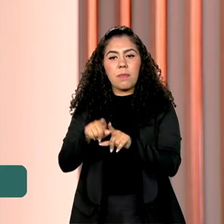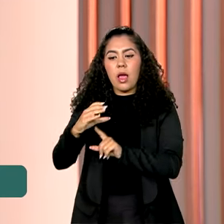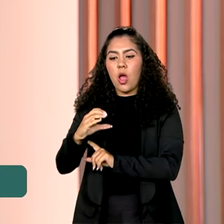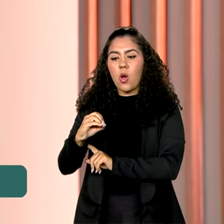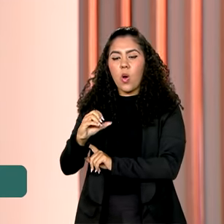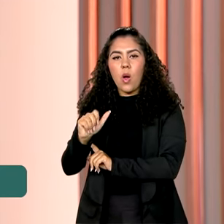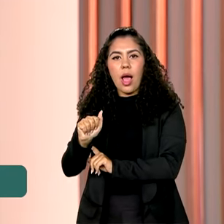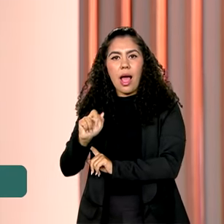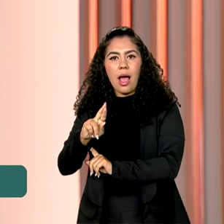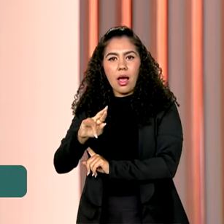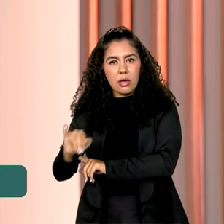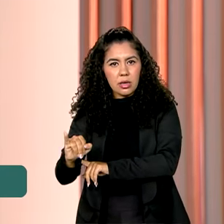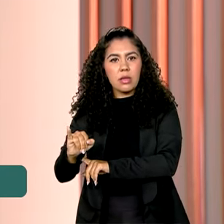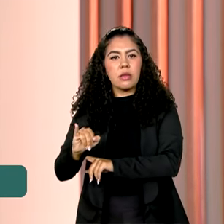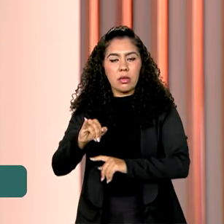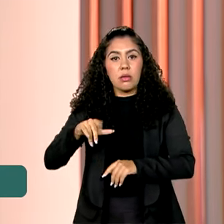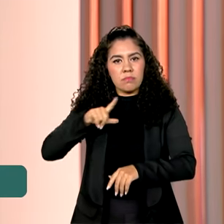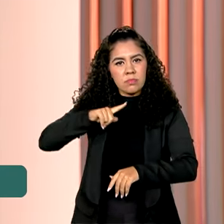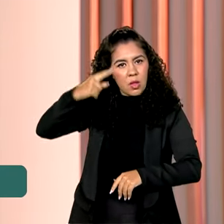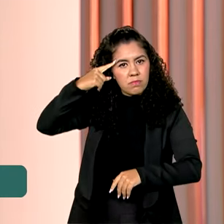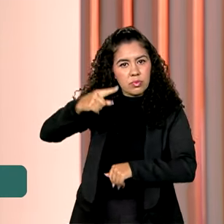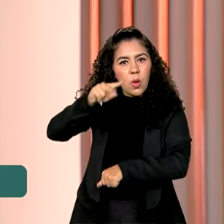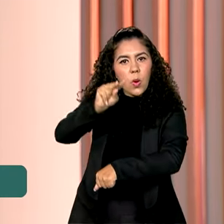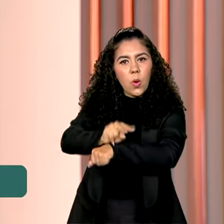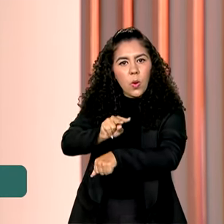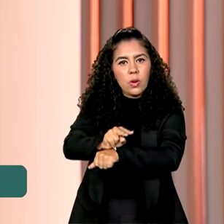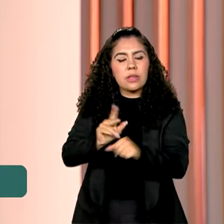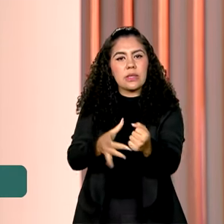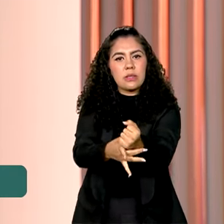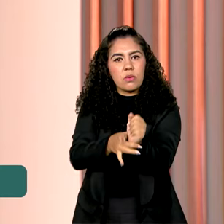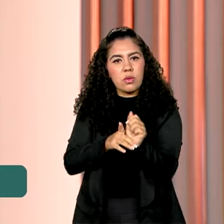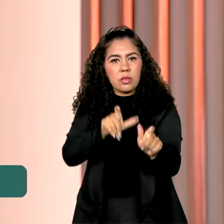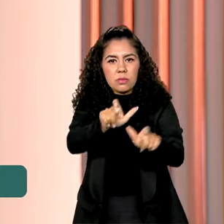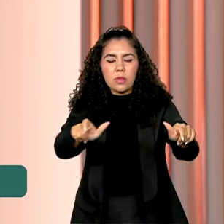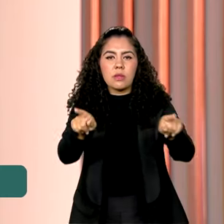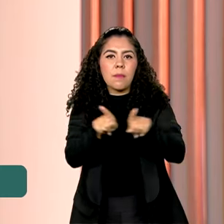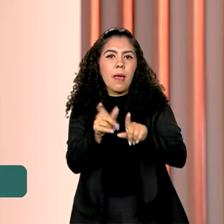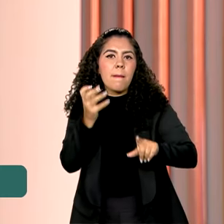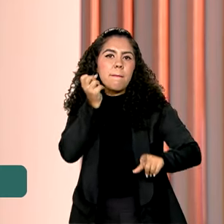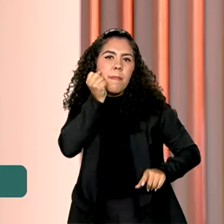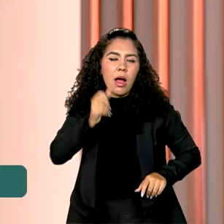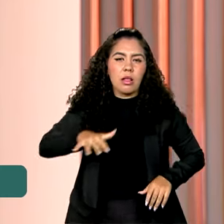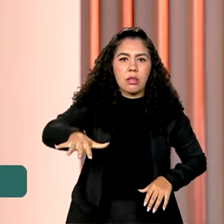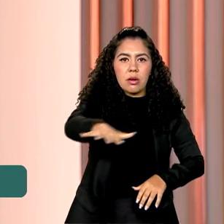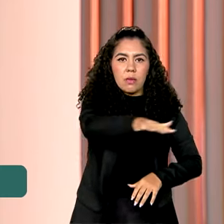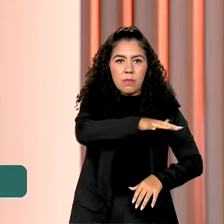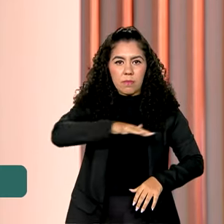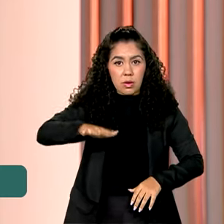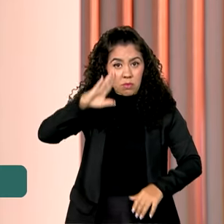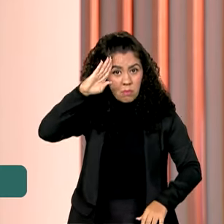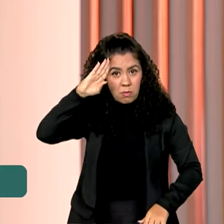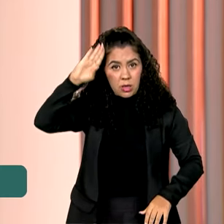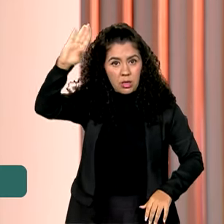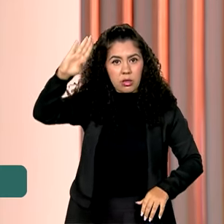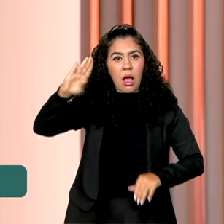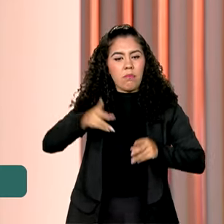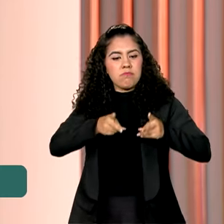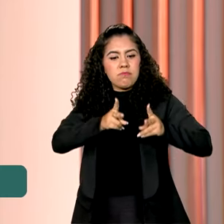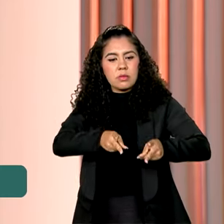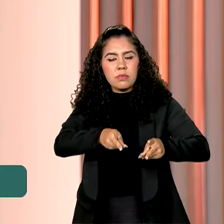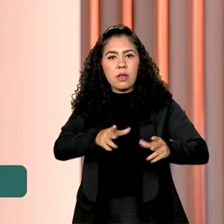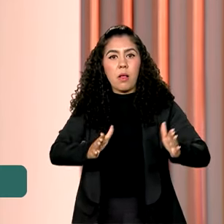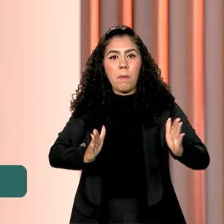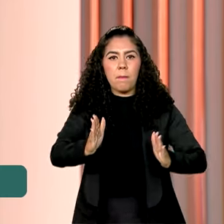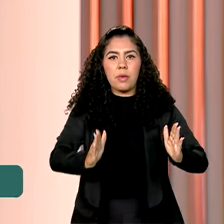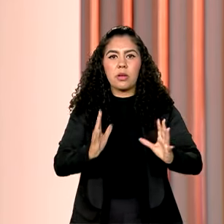de preservação da ordem pública e da segurança das pessoas e do patrimônio. Os militares permanecerão no local por pelo